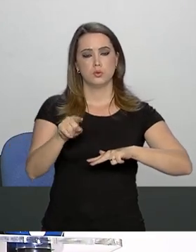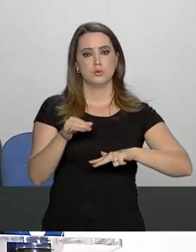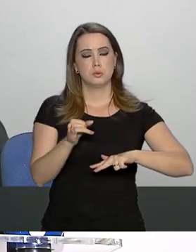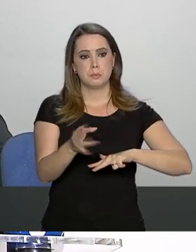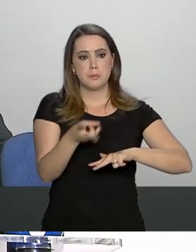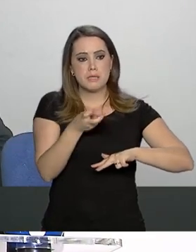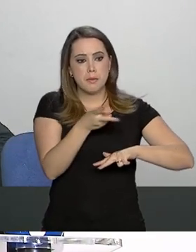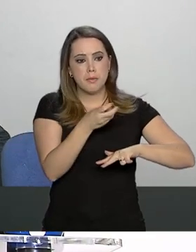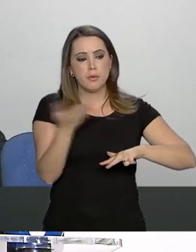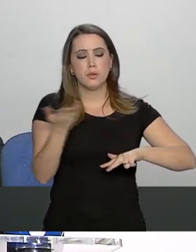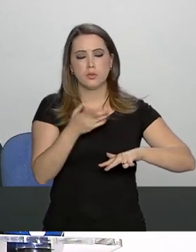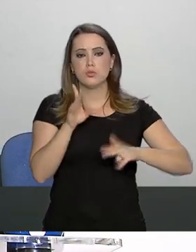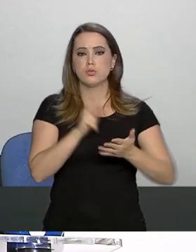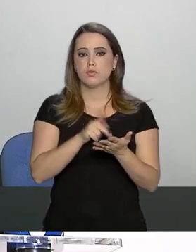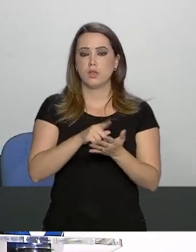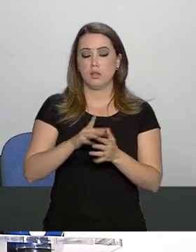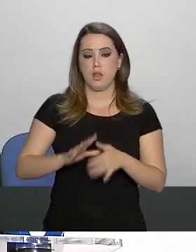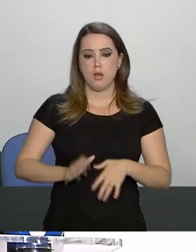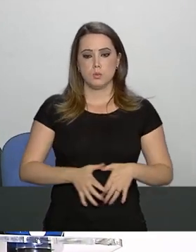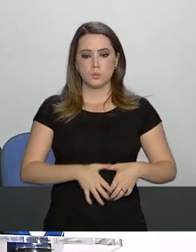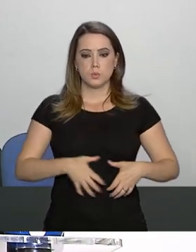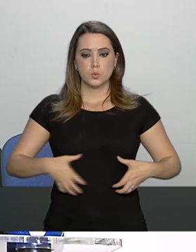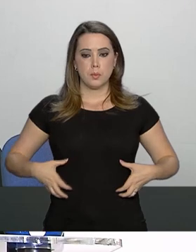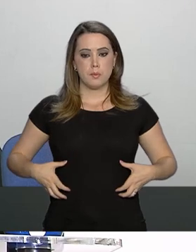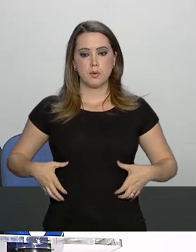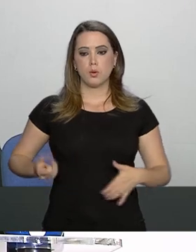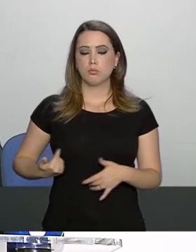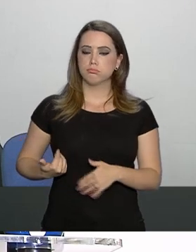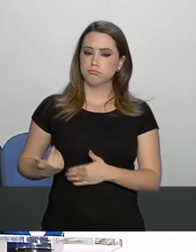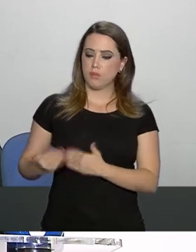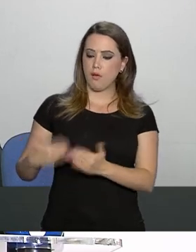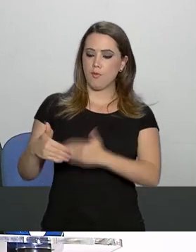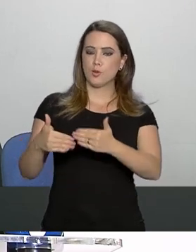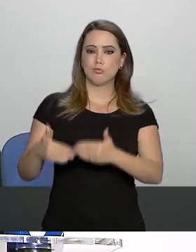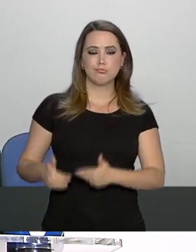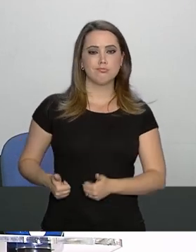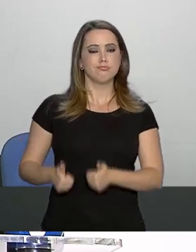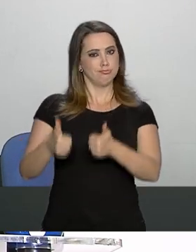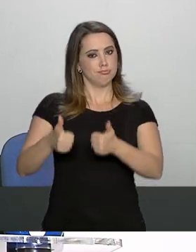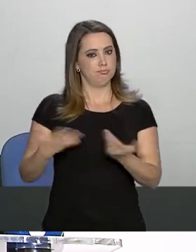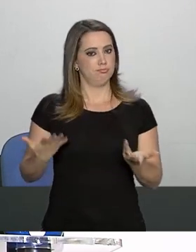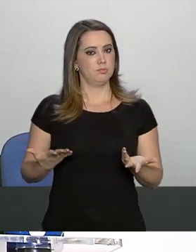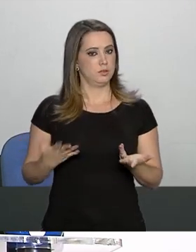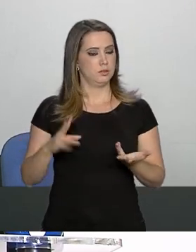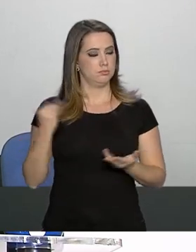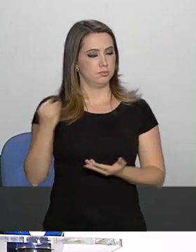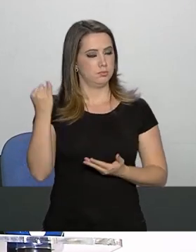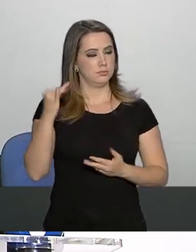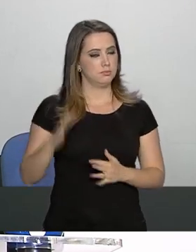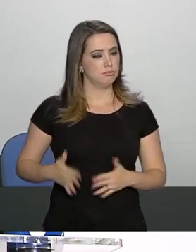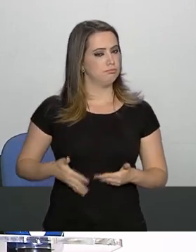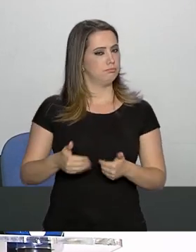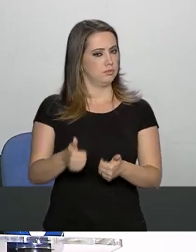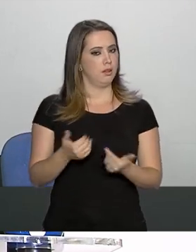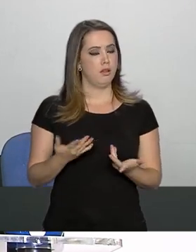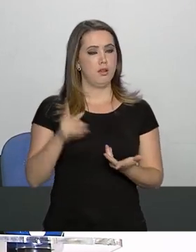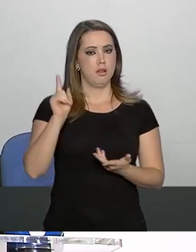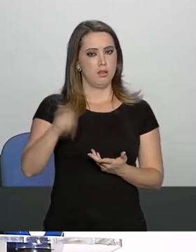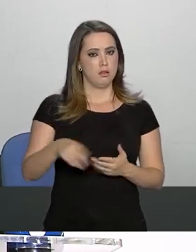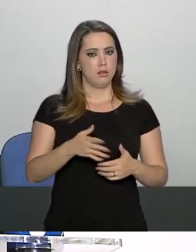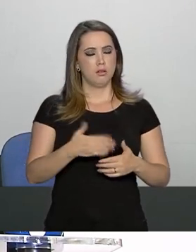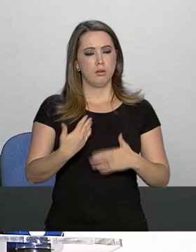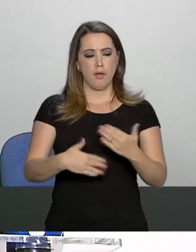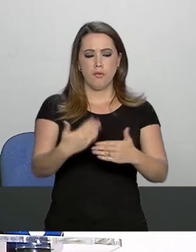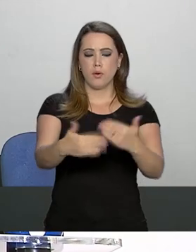detectou que realmente o abdômen do presidente teve uma evolução significativa. Então, é uma